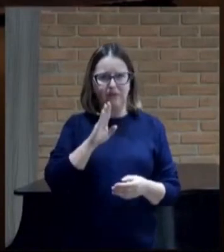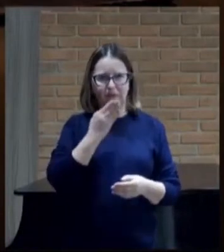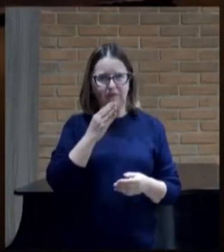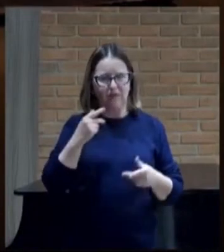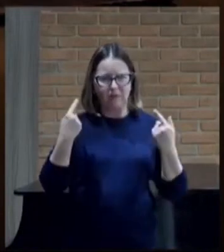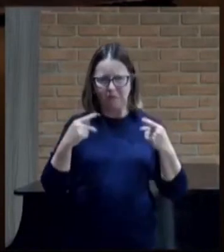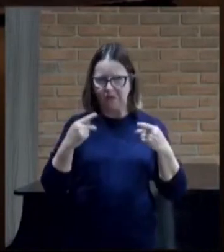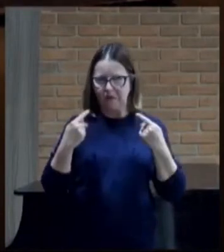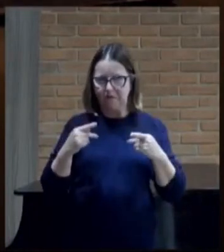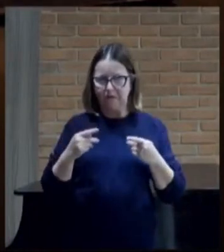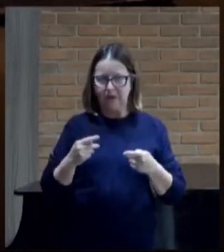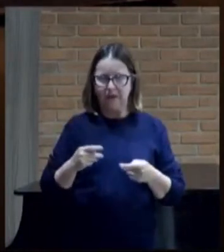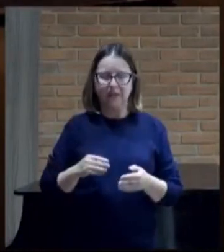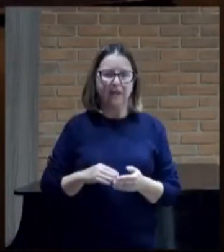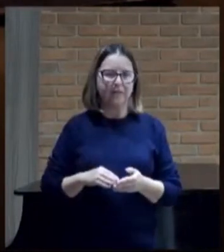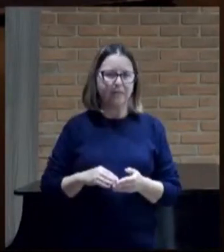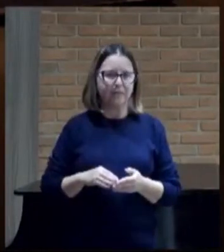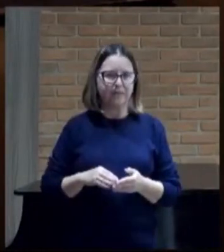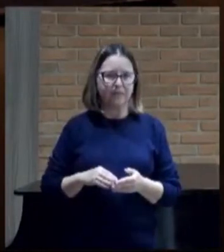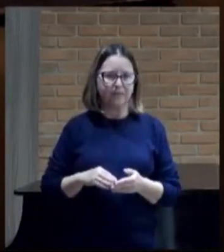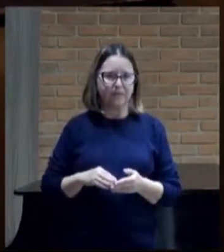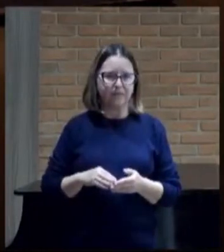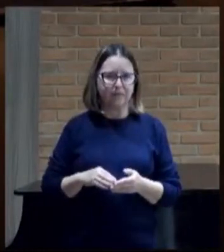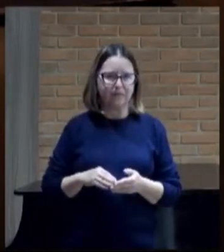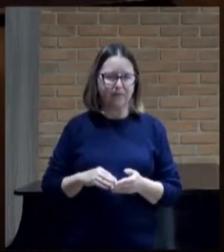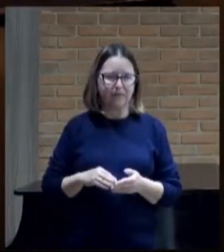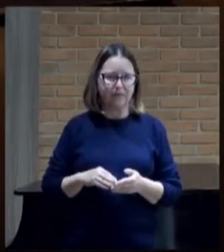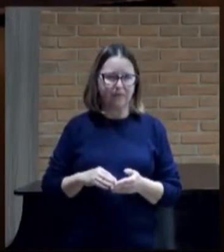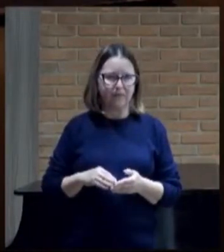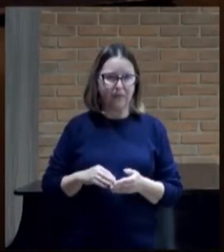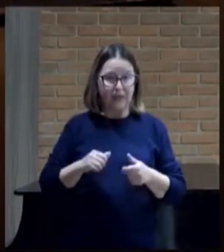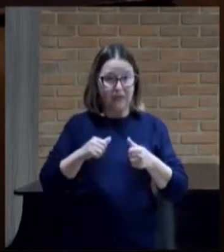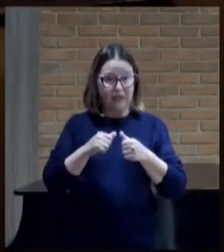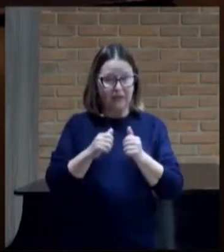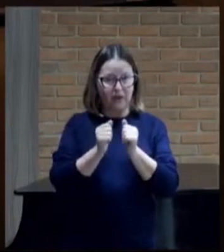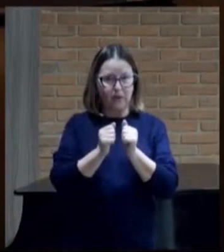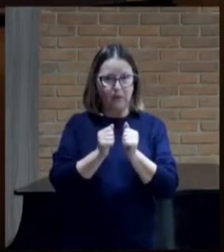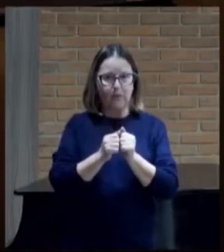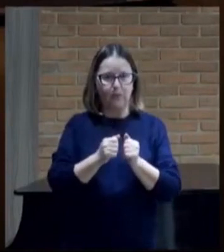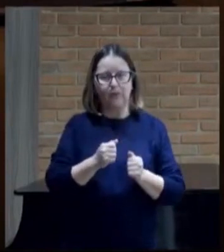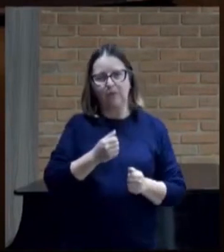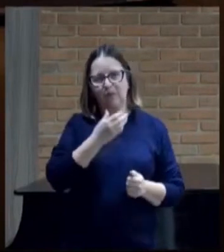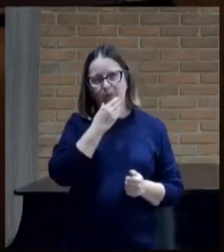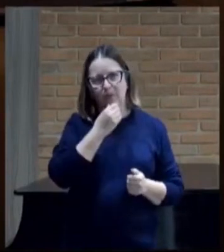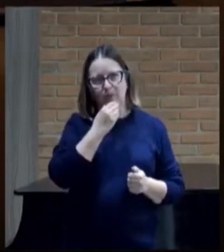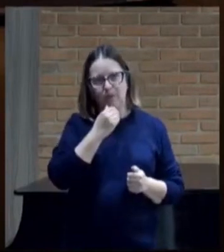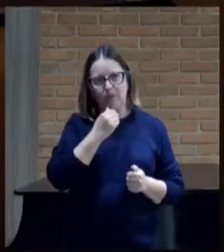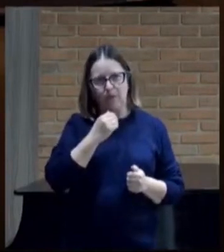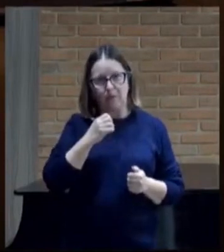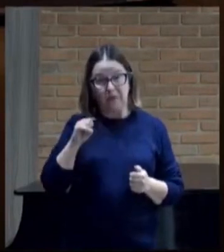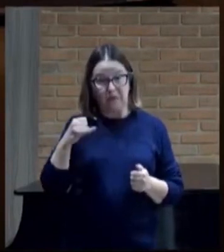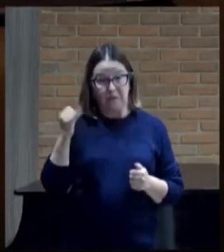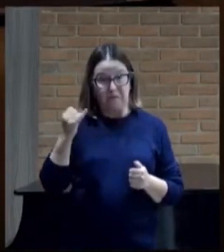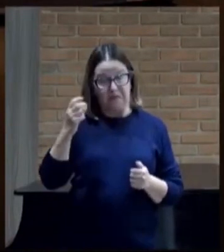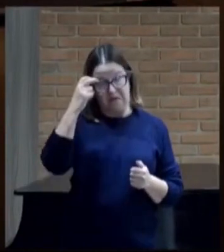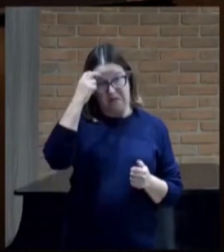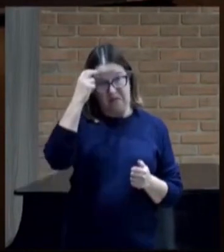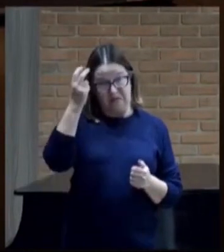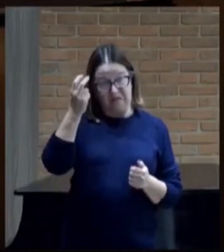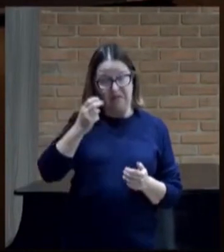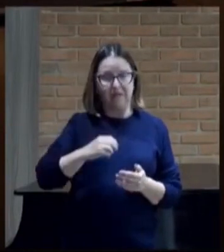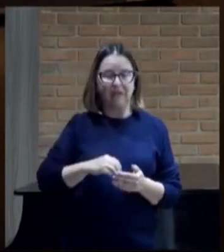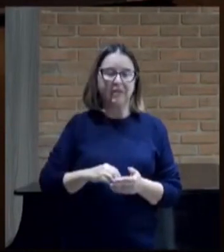o qual estava com o proconso Sérgio Paulo, que era homem inteligente.